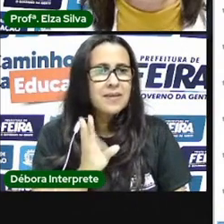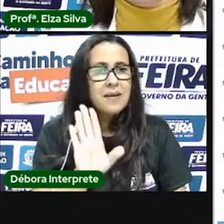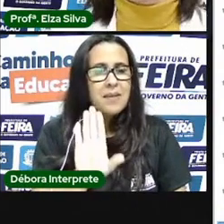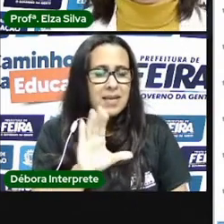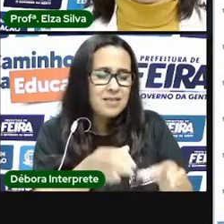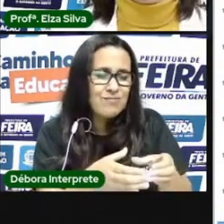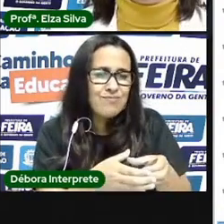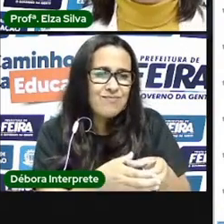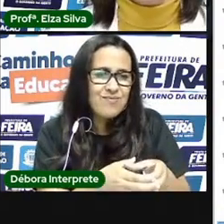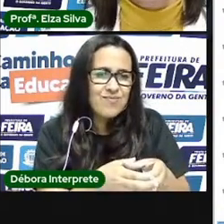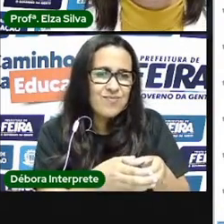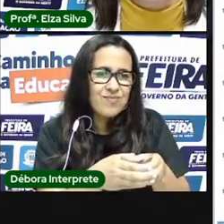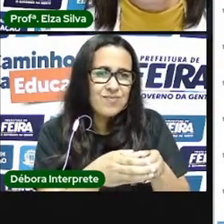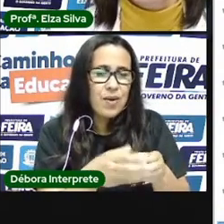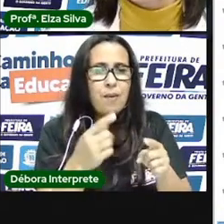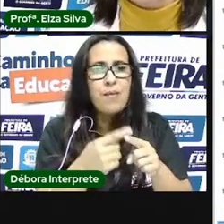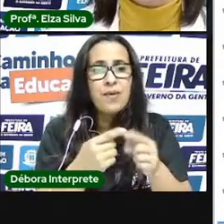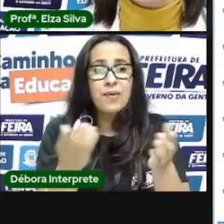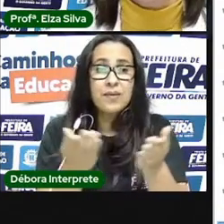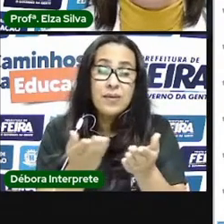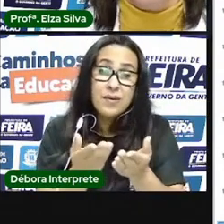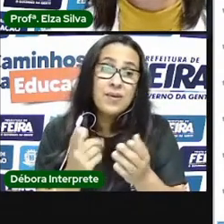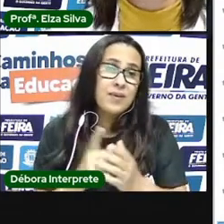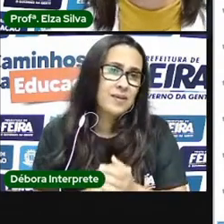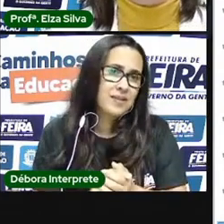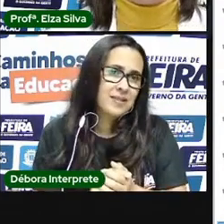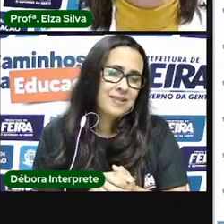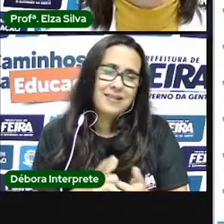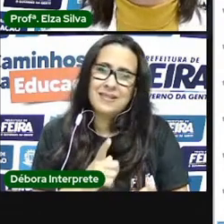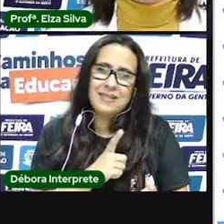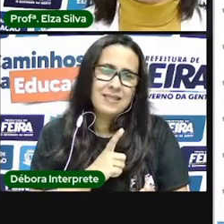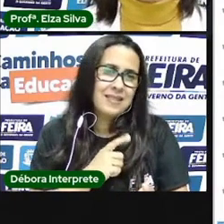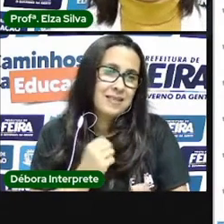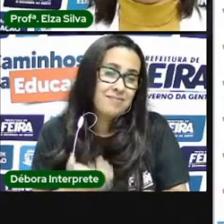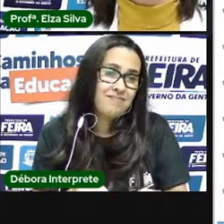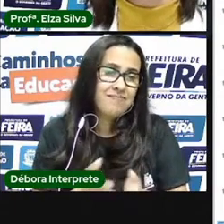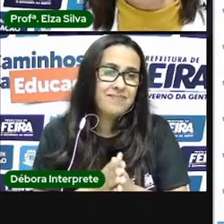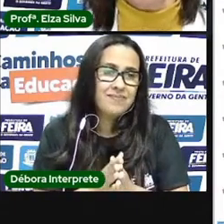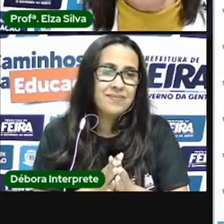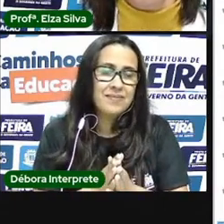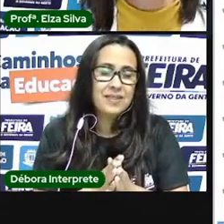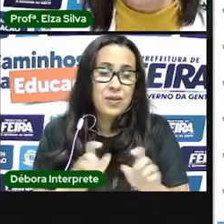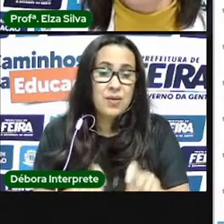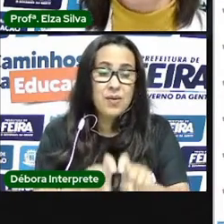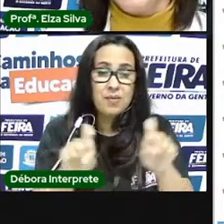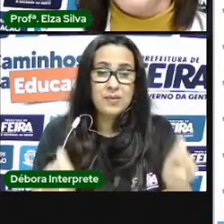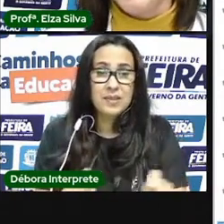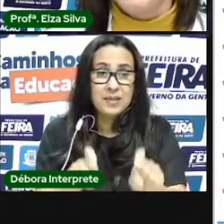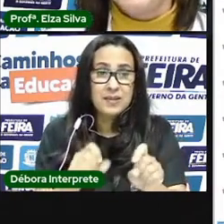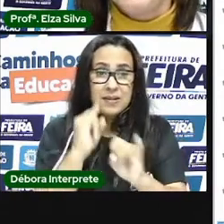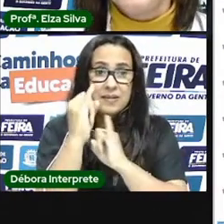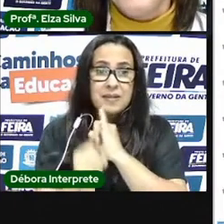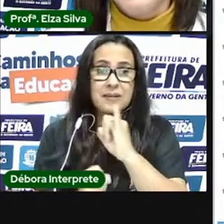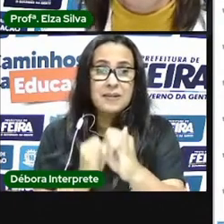muito pequeno porque hoje nós temos esse universo mágico através do computador usando a internet